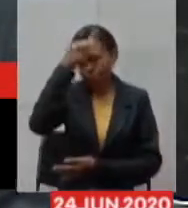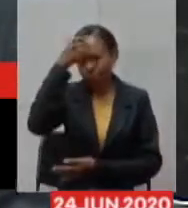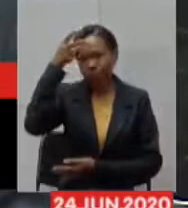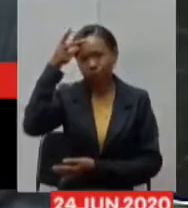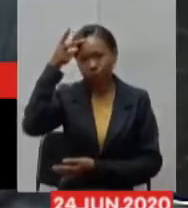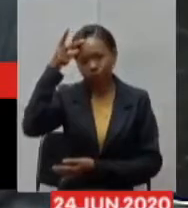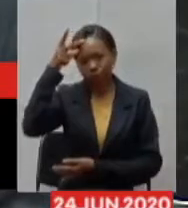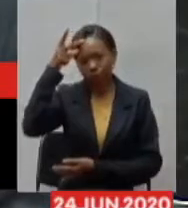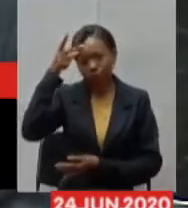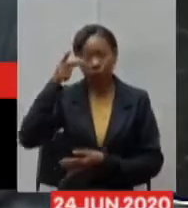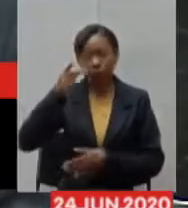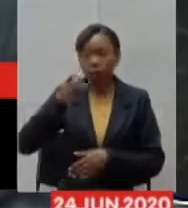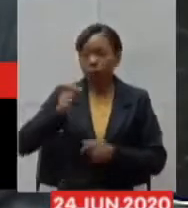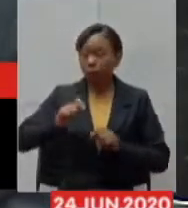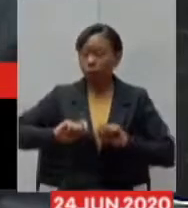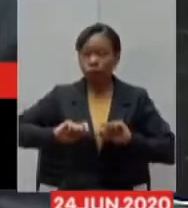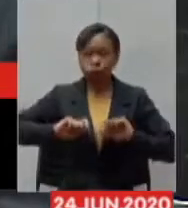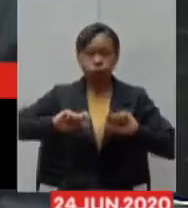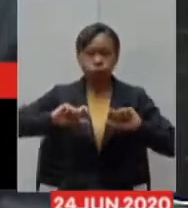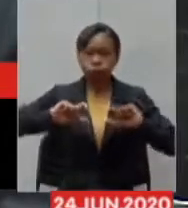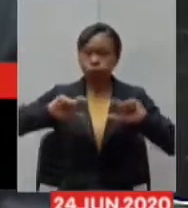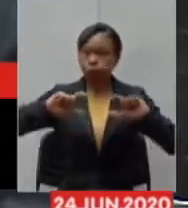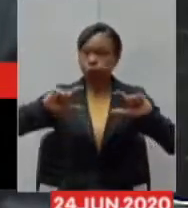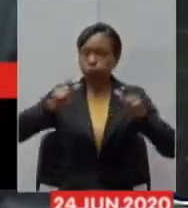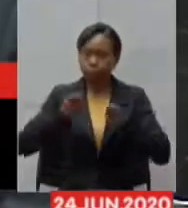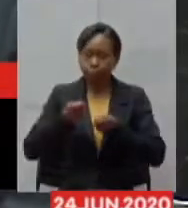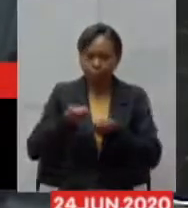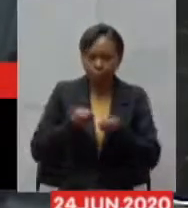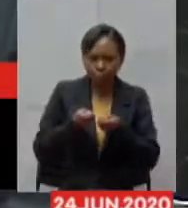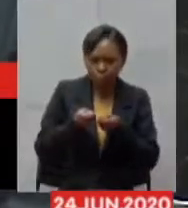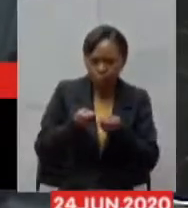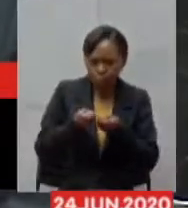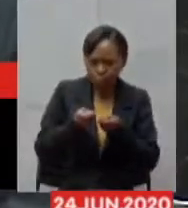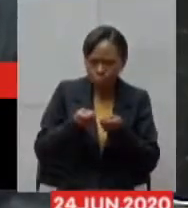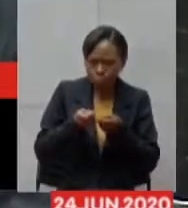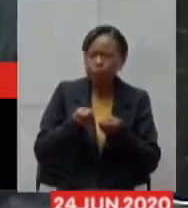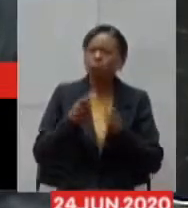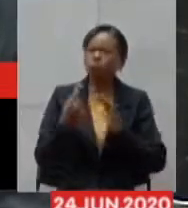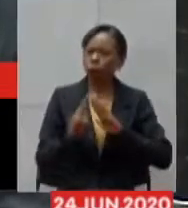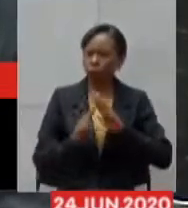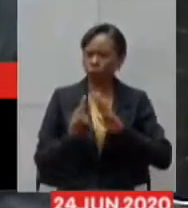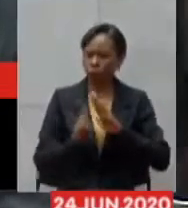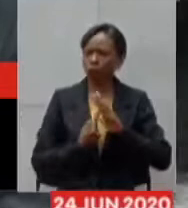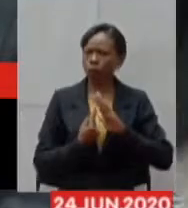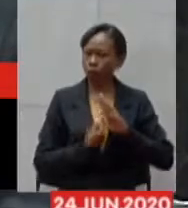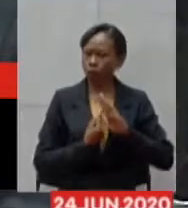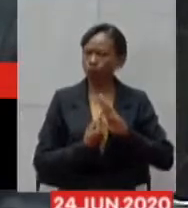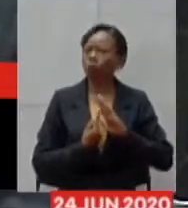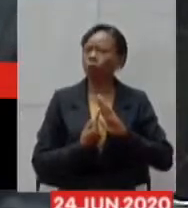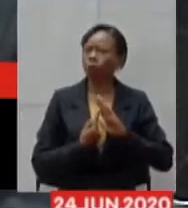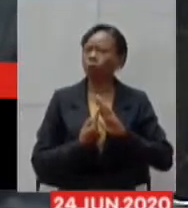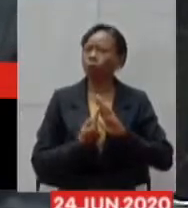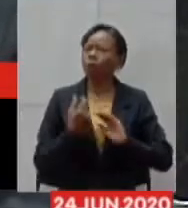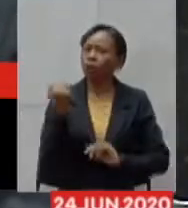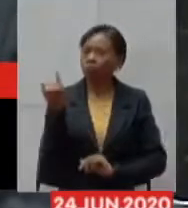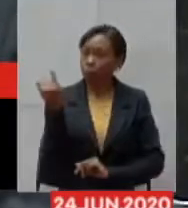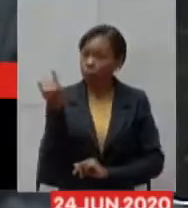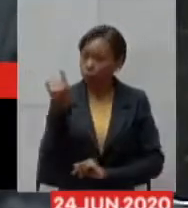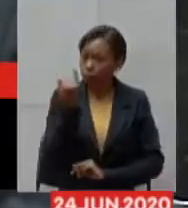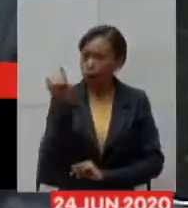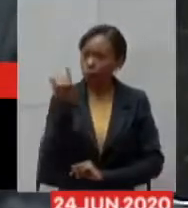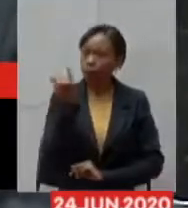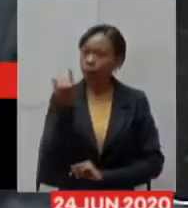um aumento maior do controle do isolamento eu acho que é importante nós frisarmos isso ou seja a